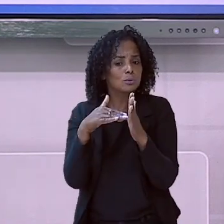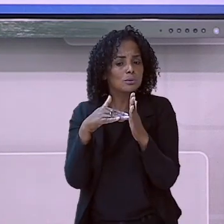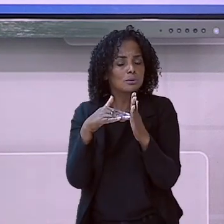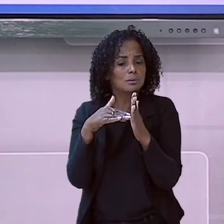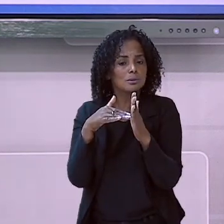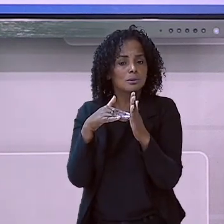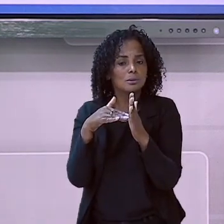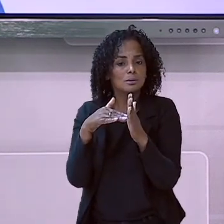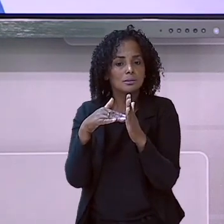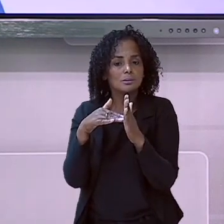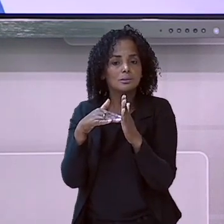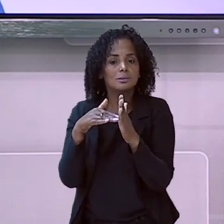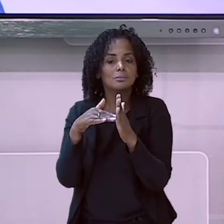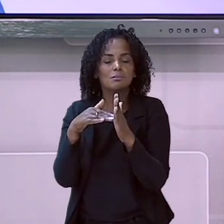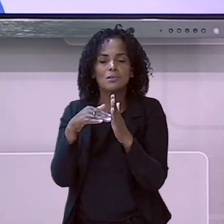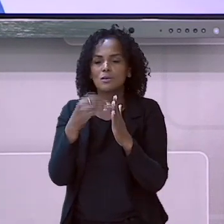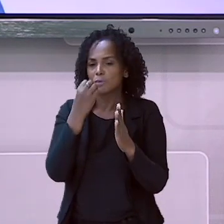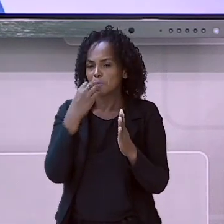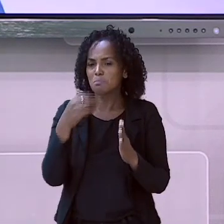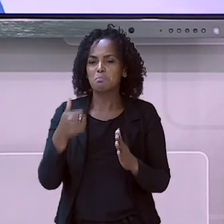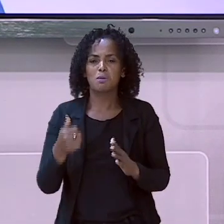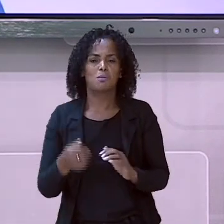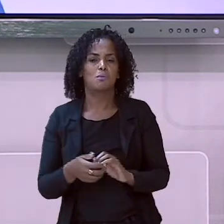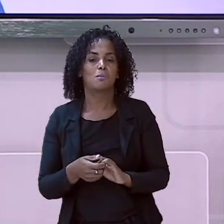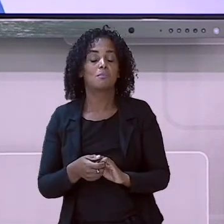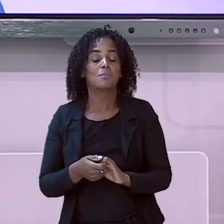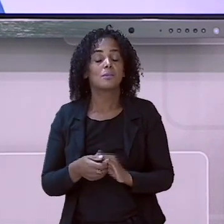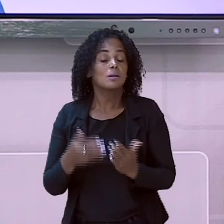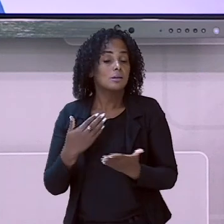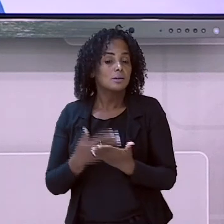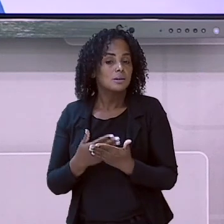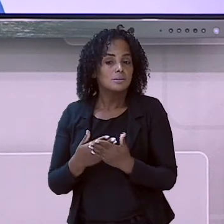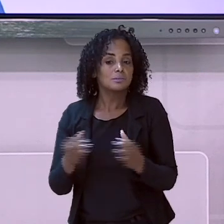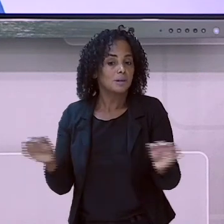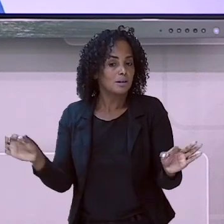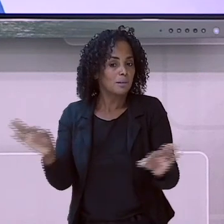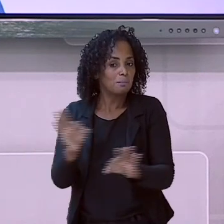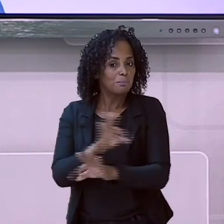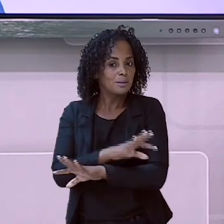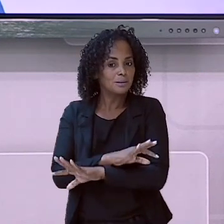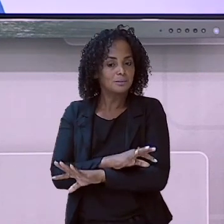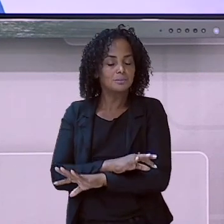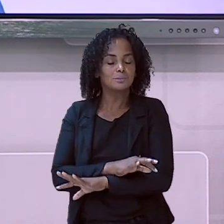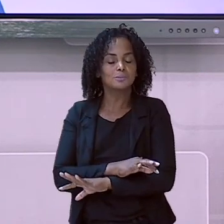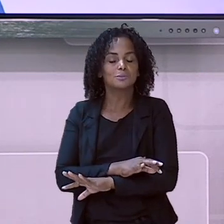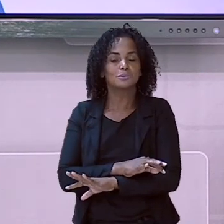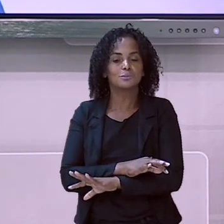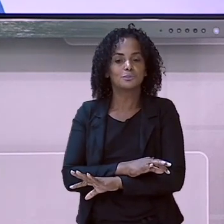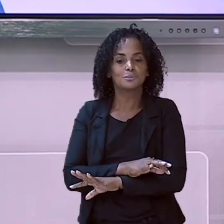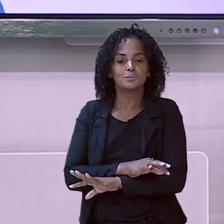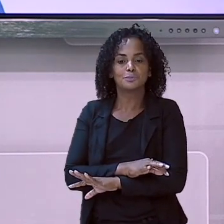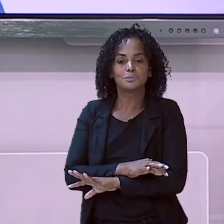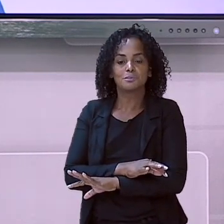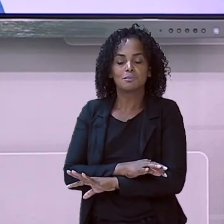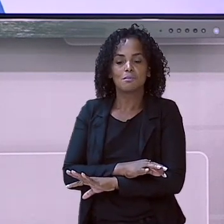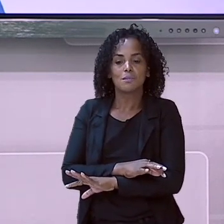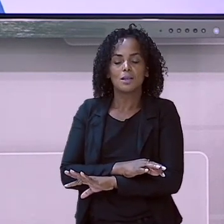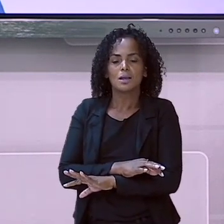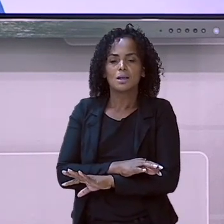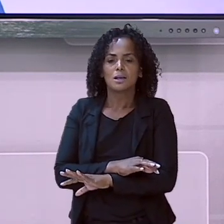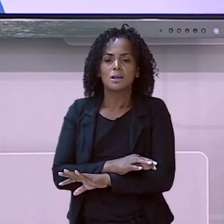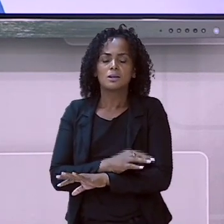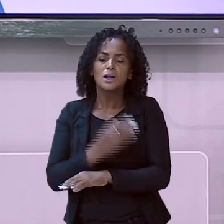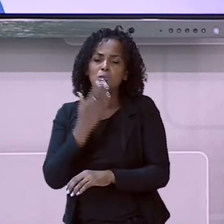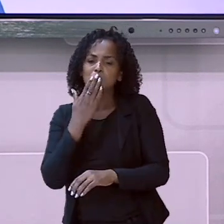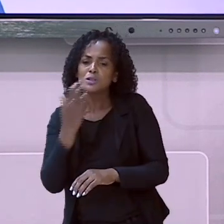palavras. Viram só? Como foi bom? Só que a nossa aula já está terminando. Sim. Mas eu quero te convidar a acessar